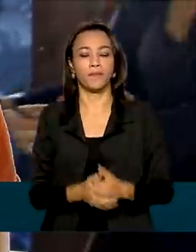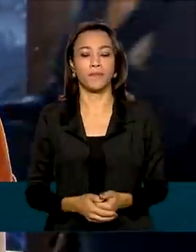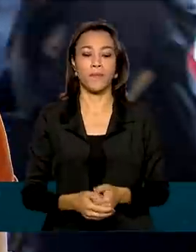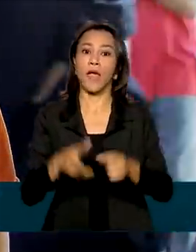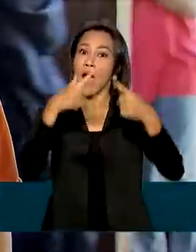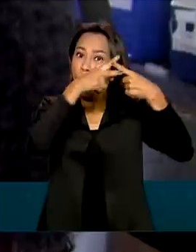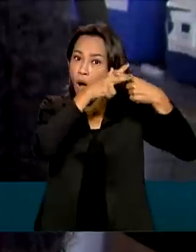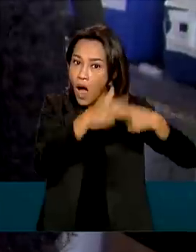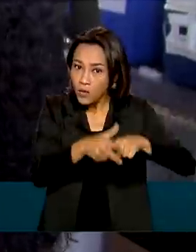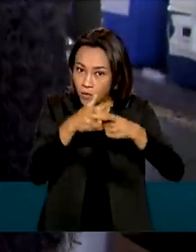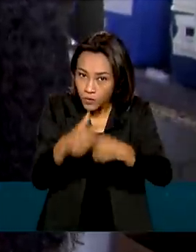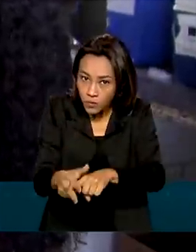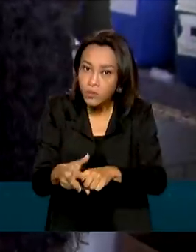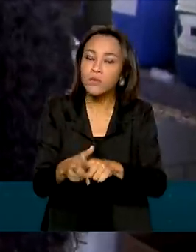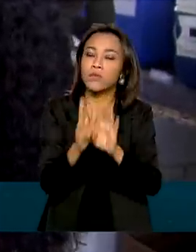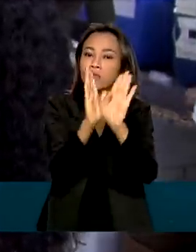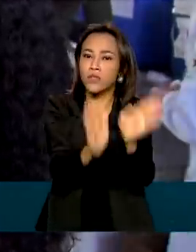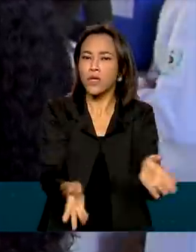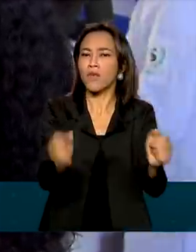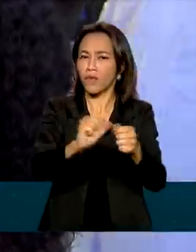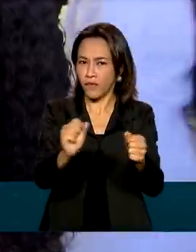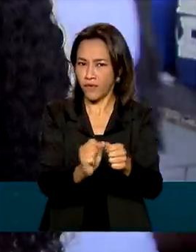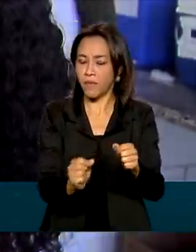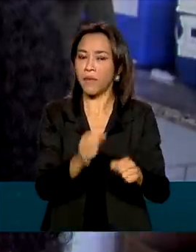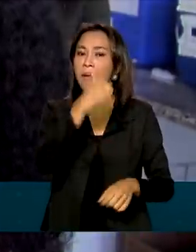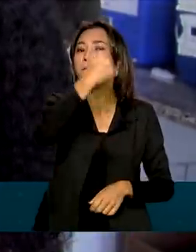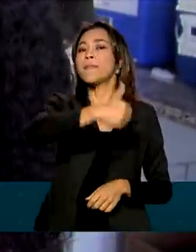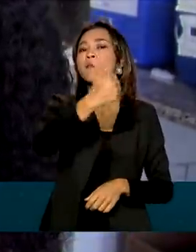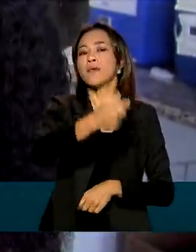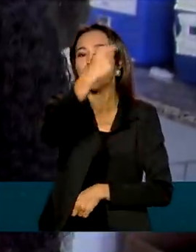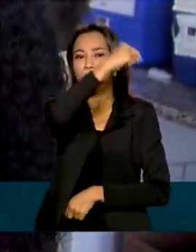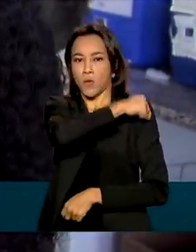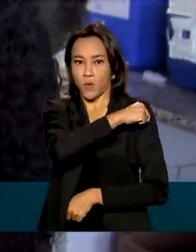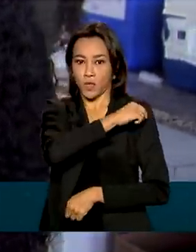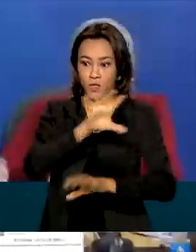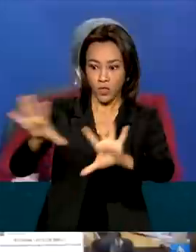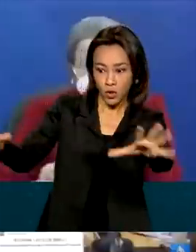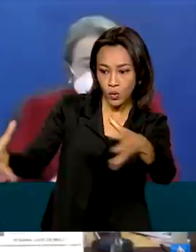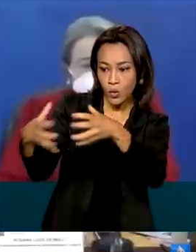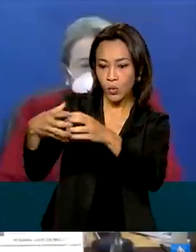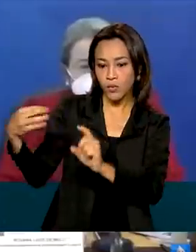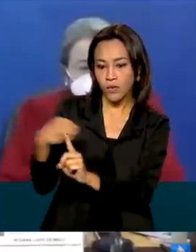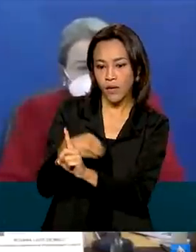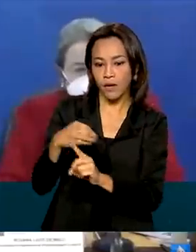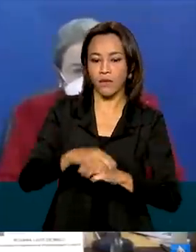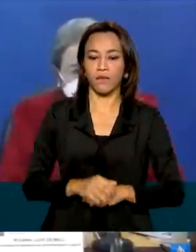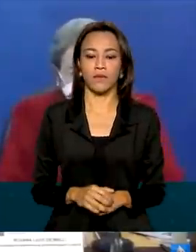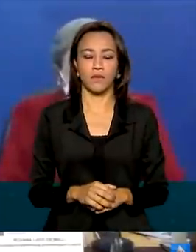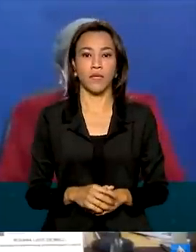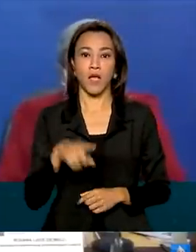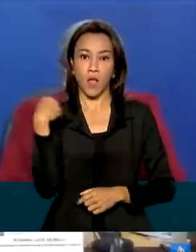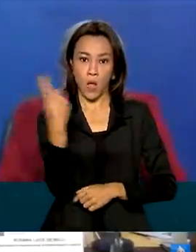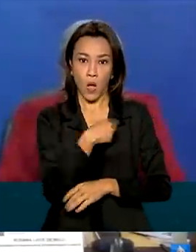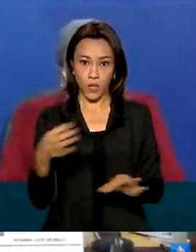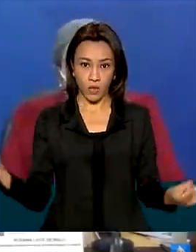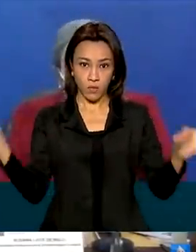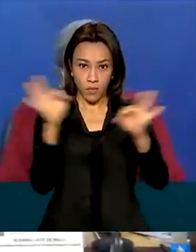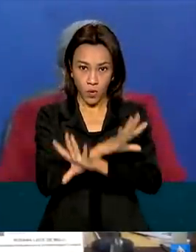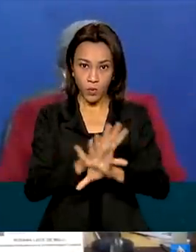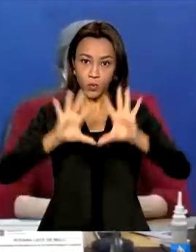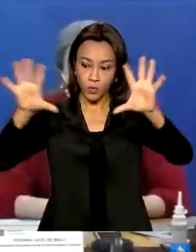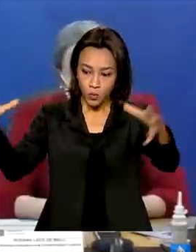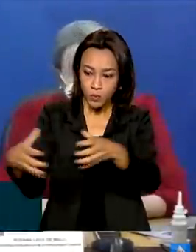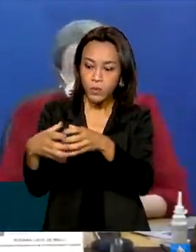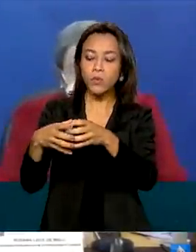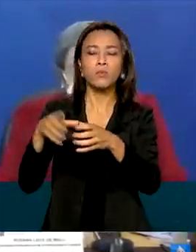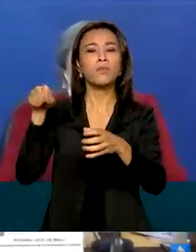foi feito para o atendimento com a primeira dose de grupos vulneráveis. Terminamos os grupos prioritários por volta